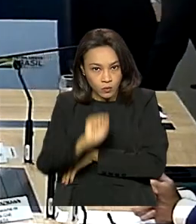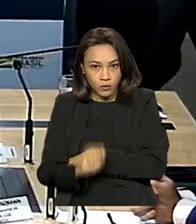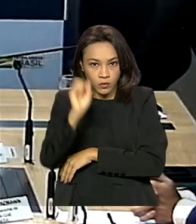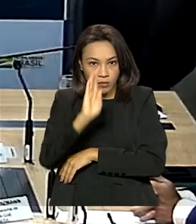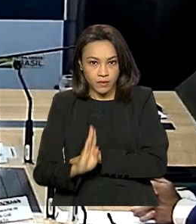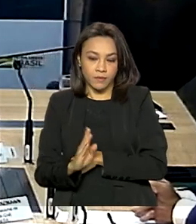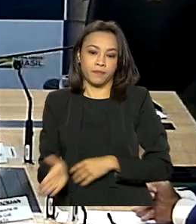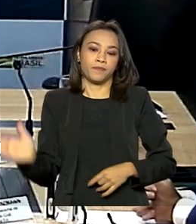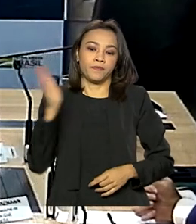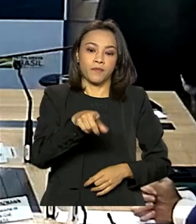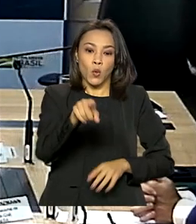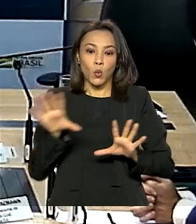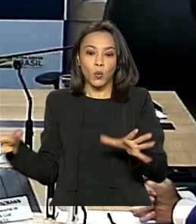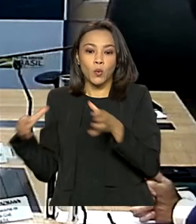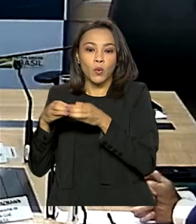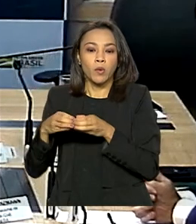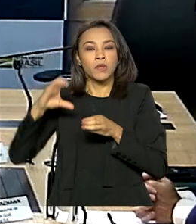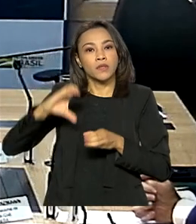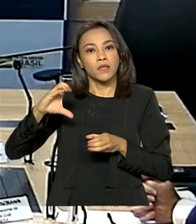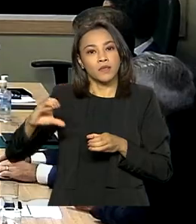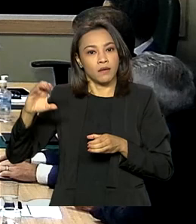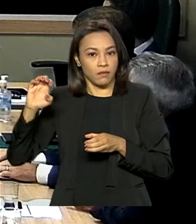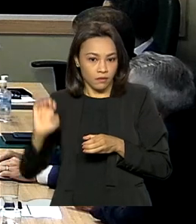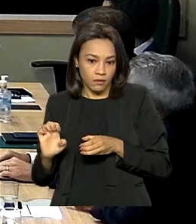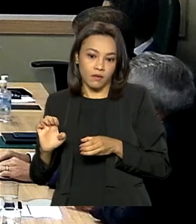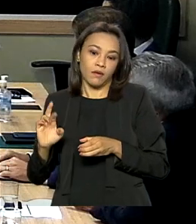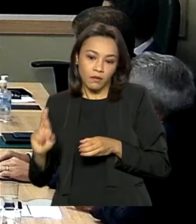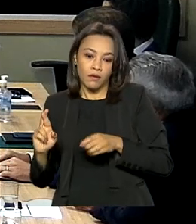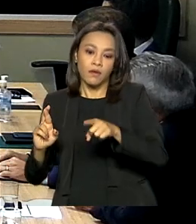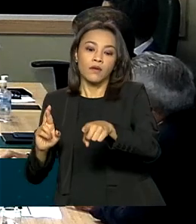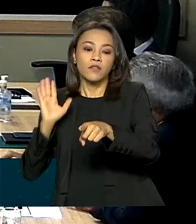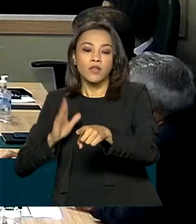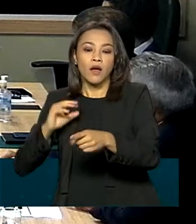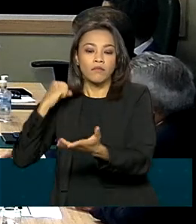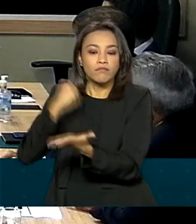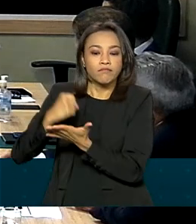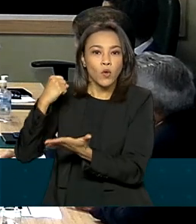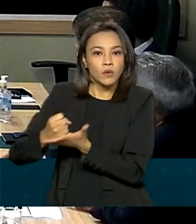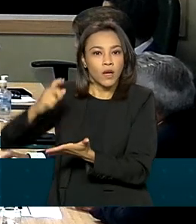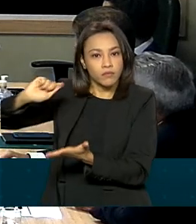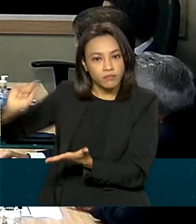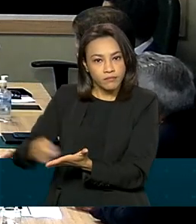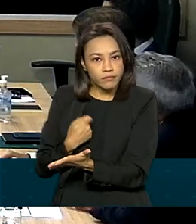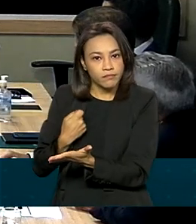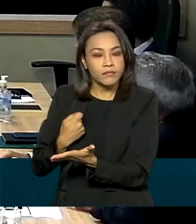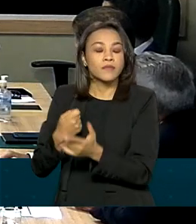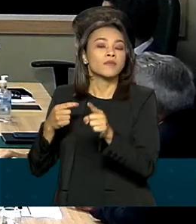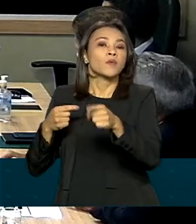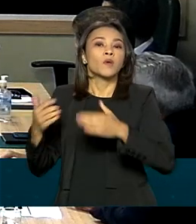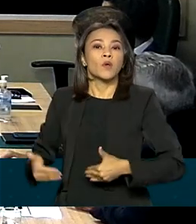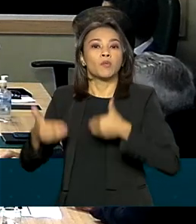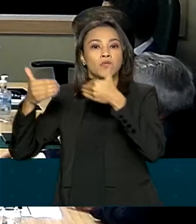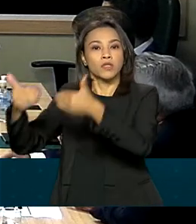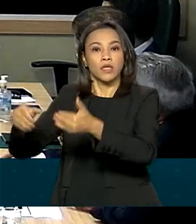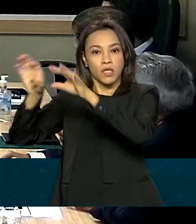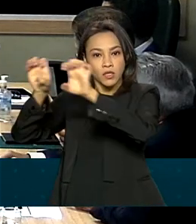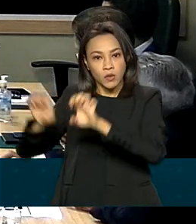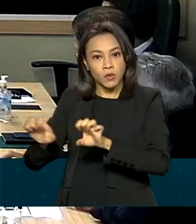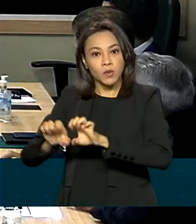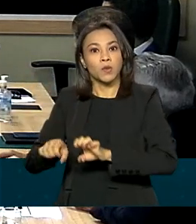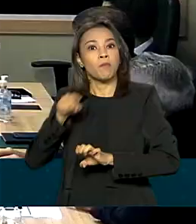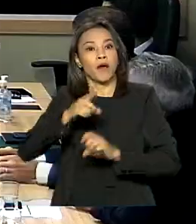O grupo CCR assinou na sexta-feira o contrato com o Ministério da Infraestrutura para assumir nove